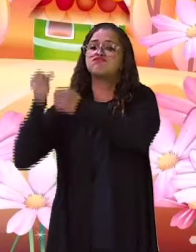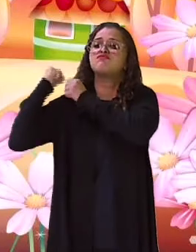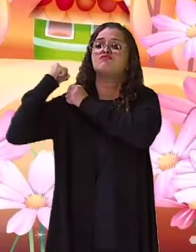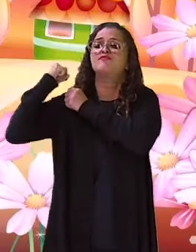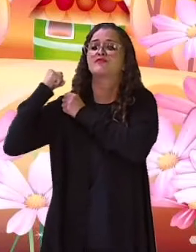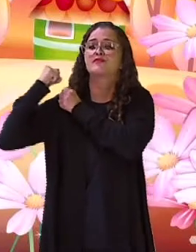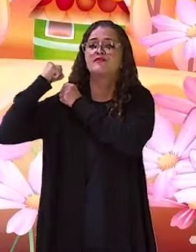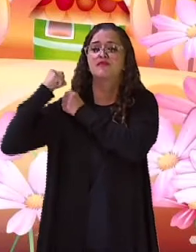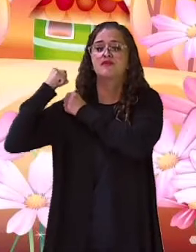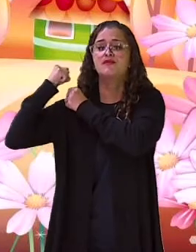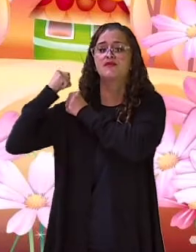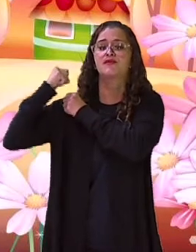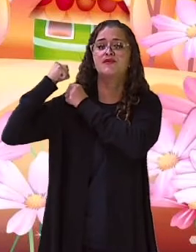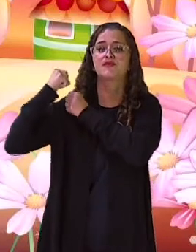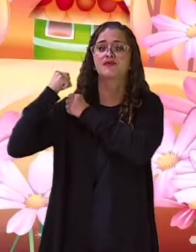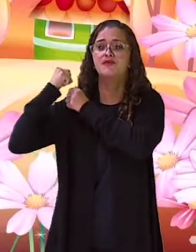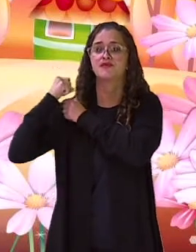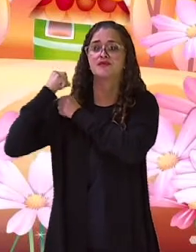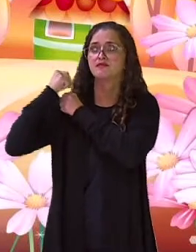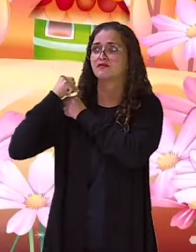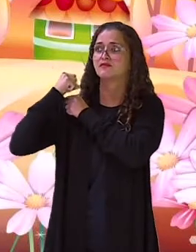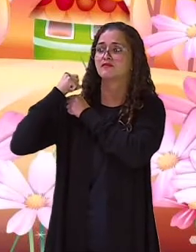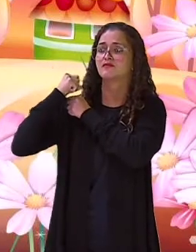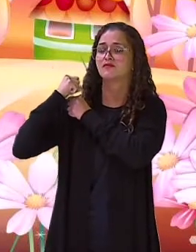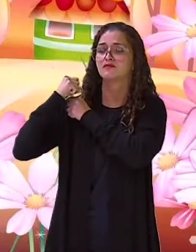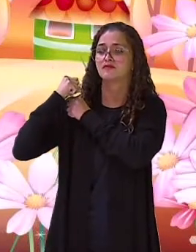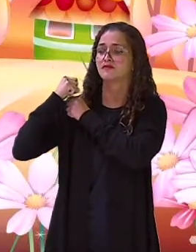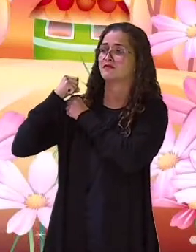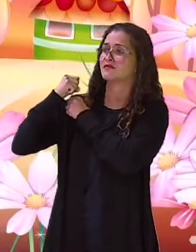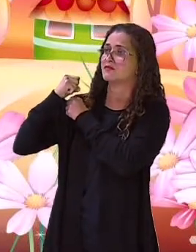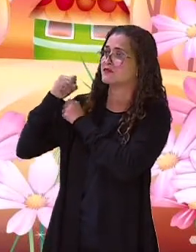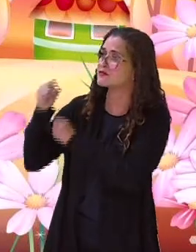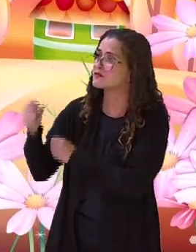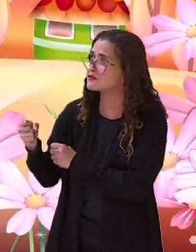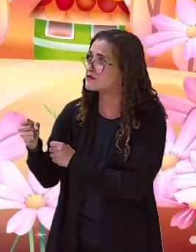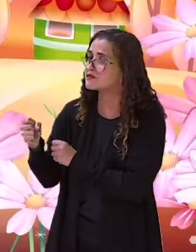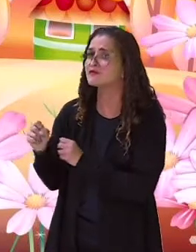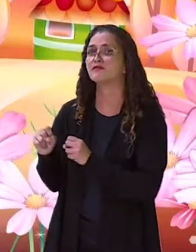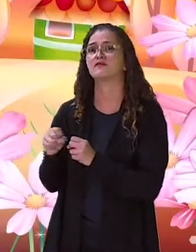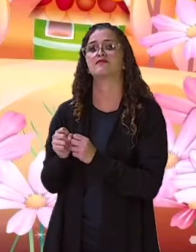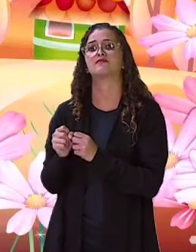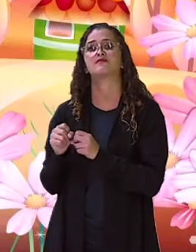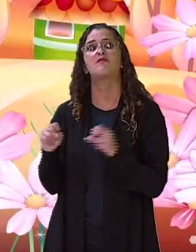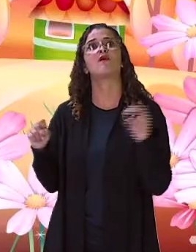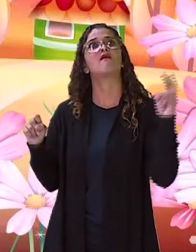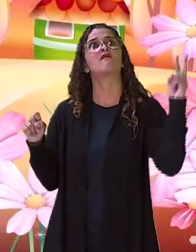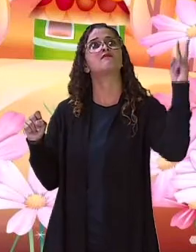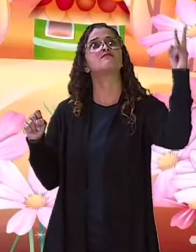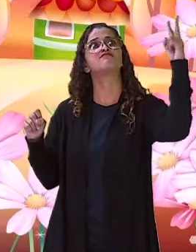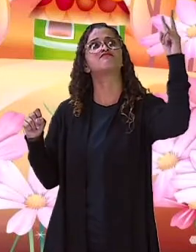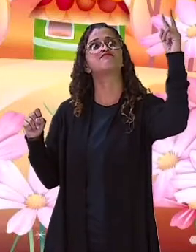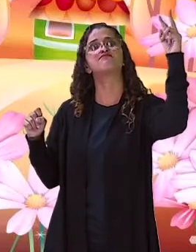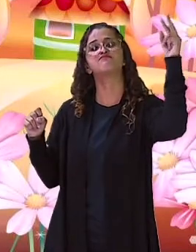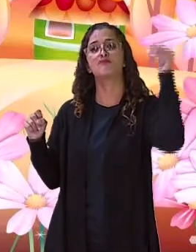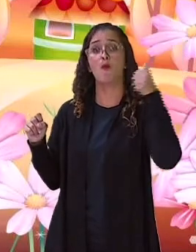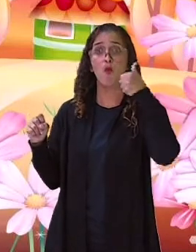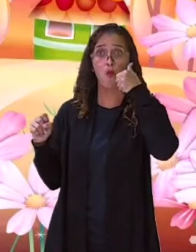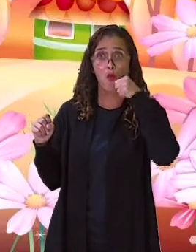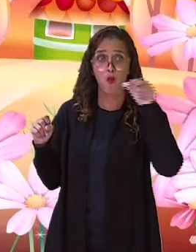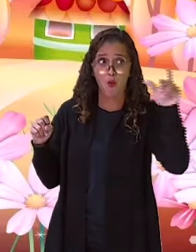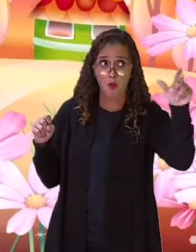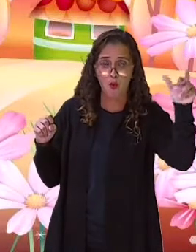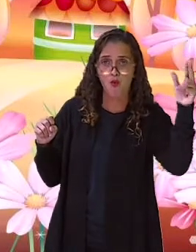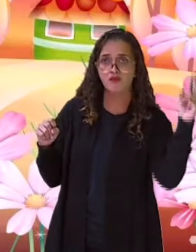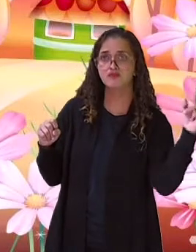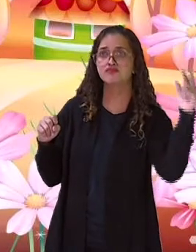De novo, encontrou as duas irmãs. Surgiram voando no céu. A riqueza já chegou